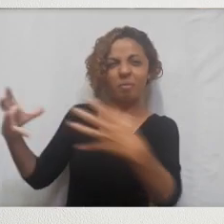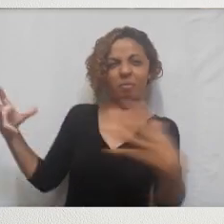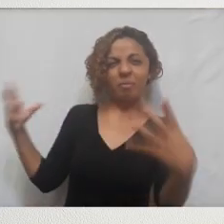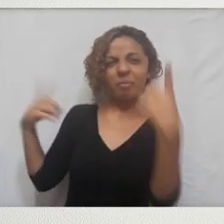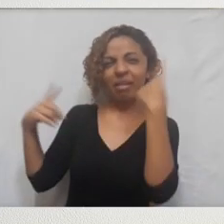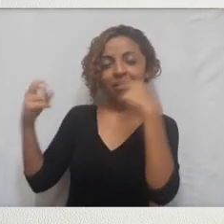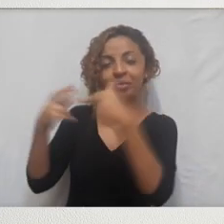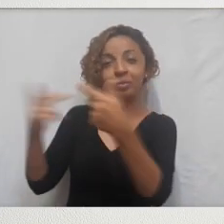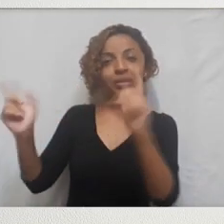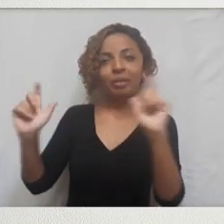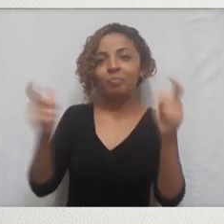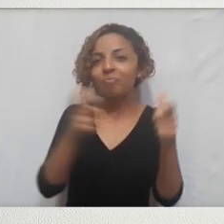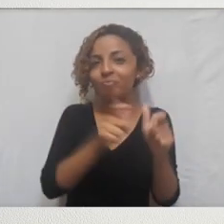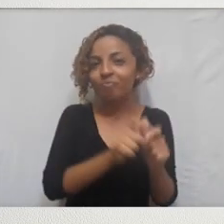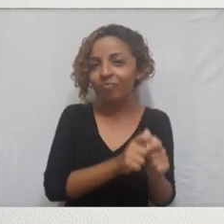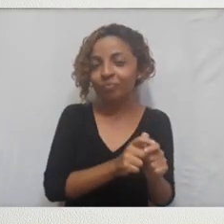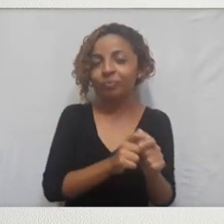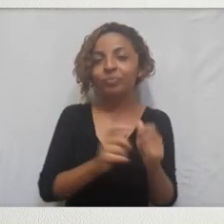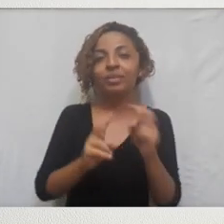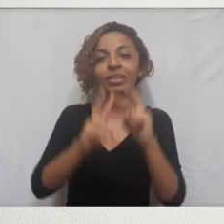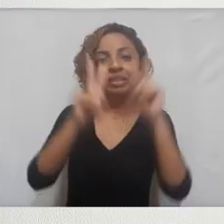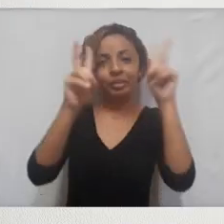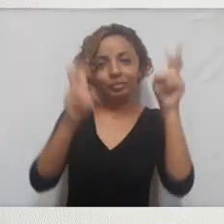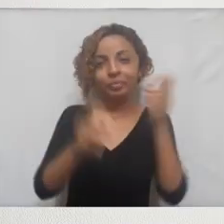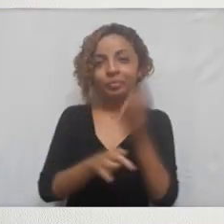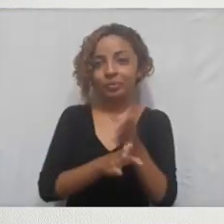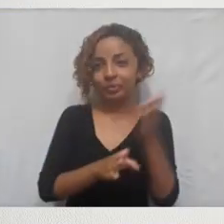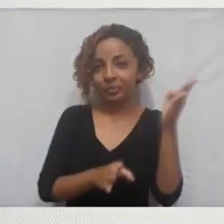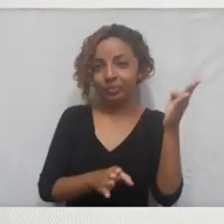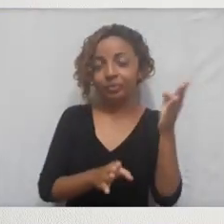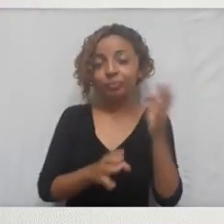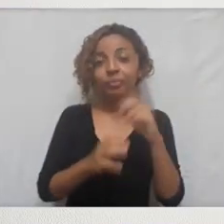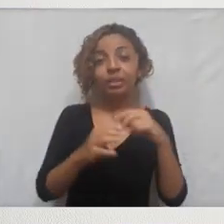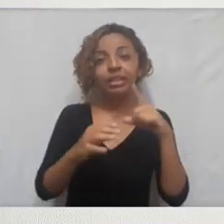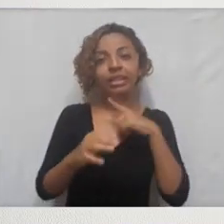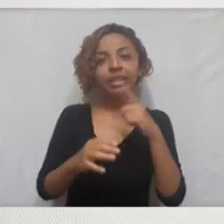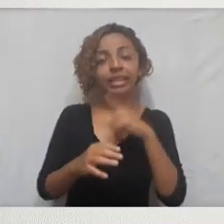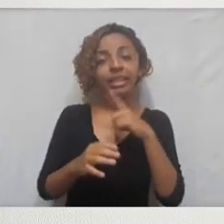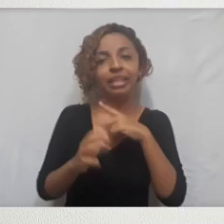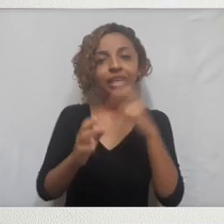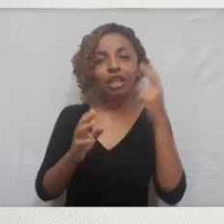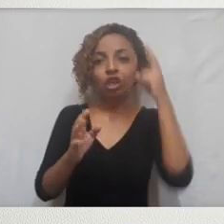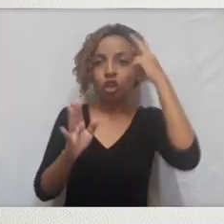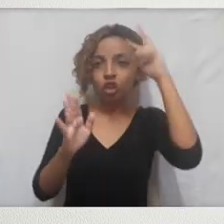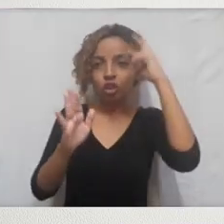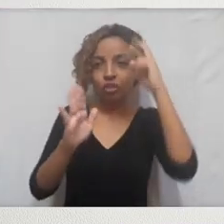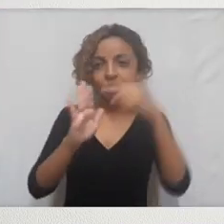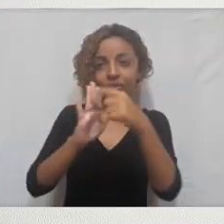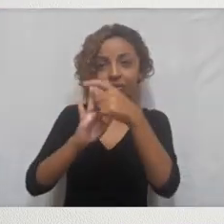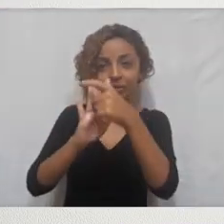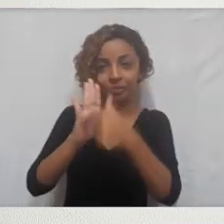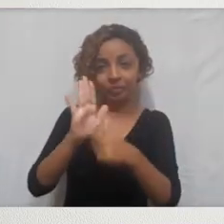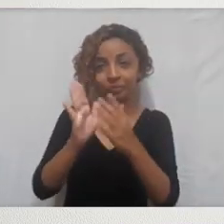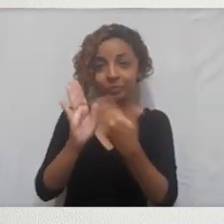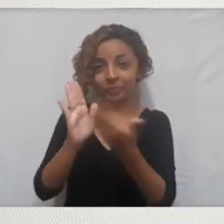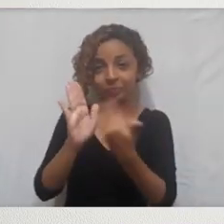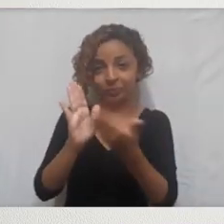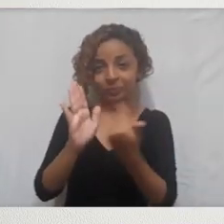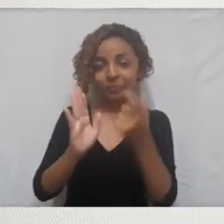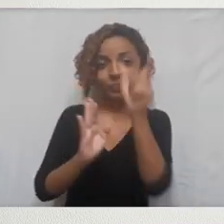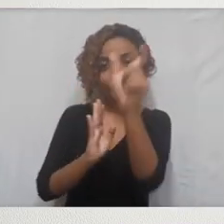e a questão, o segundo ponto, a questão de adultérios. E aqui a gente tem retratado a história do protagonista, o Wayne Mackenzie,